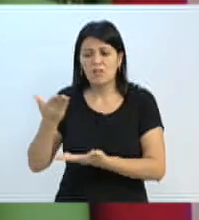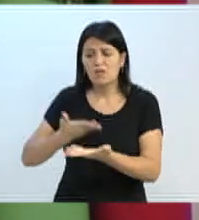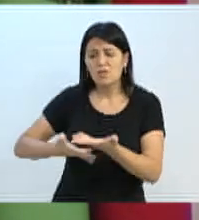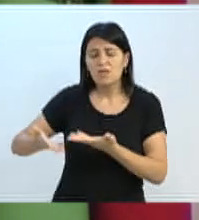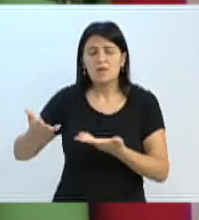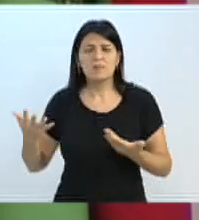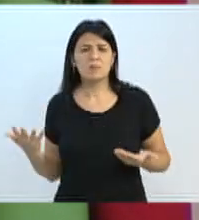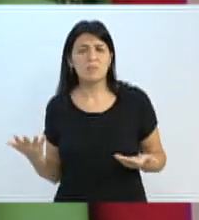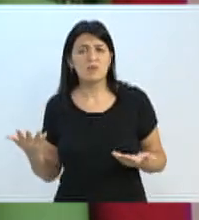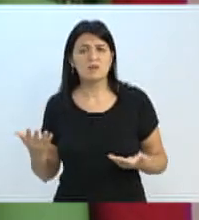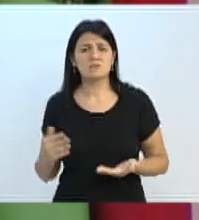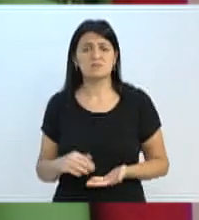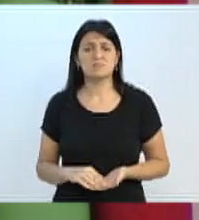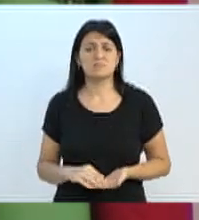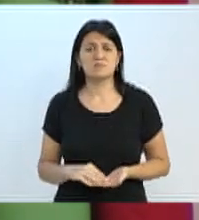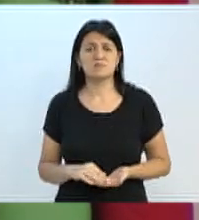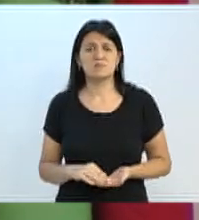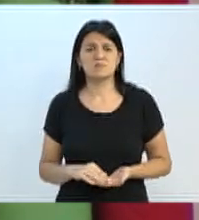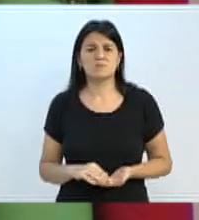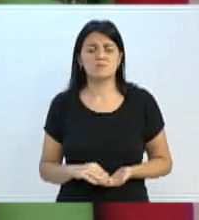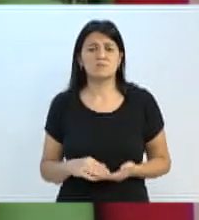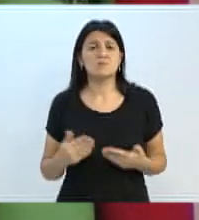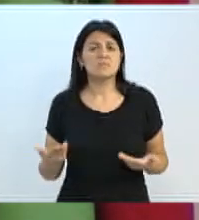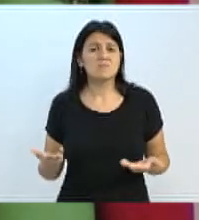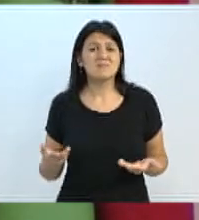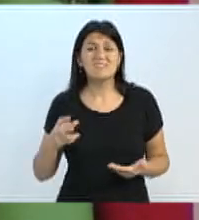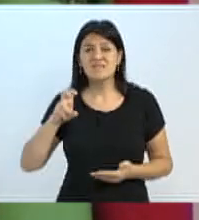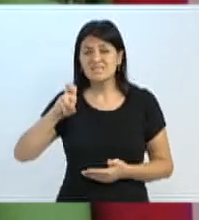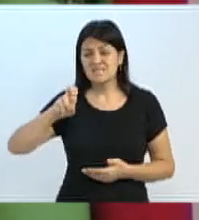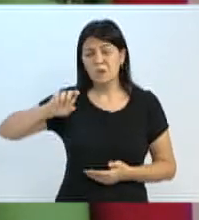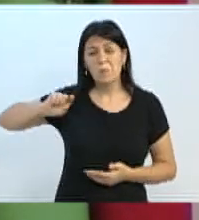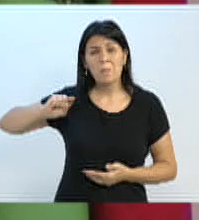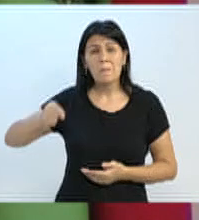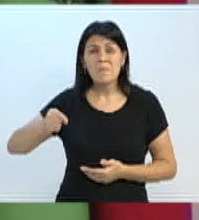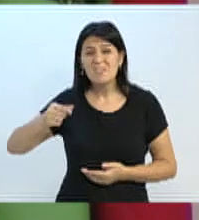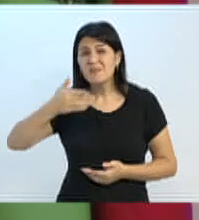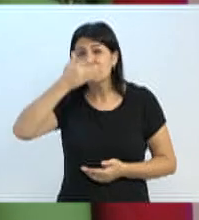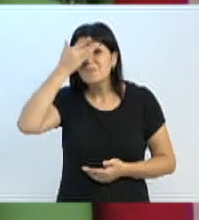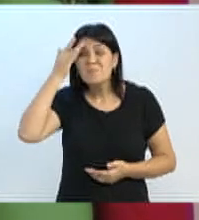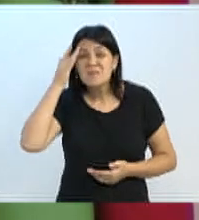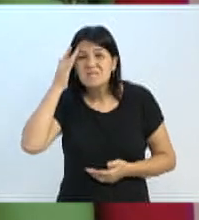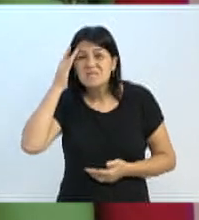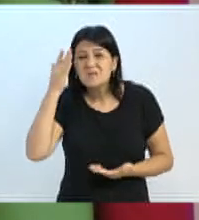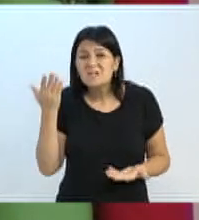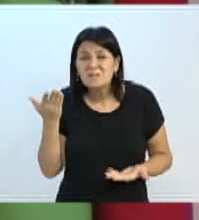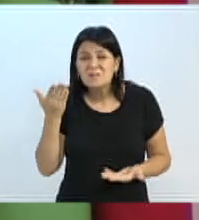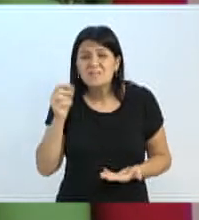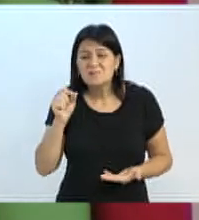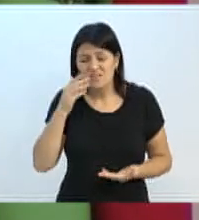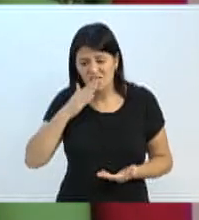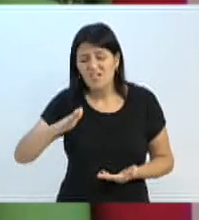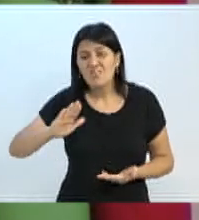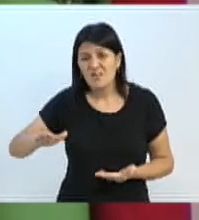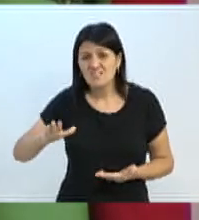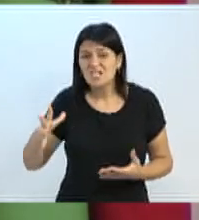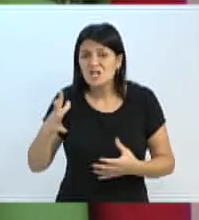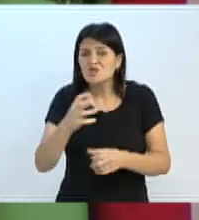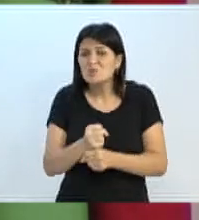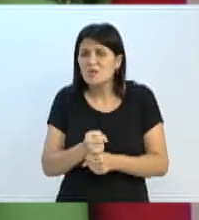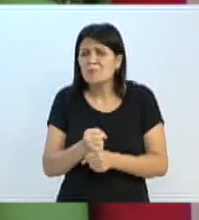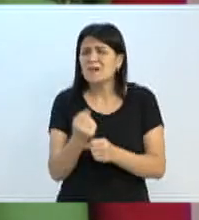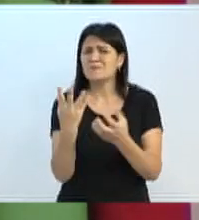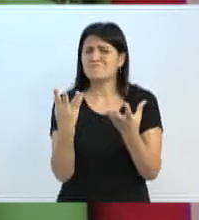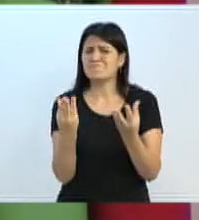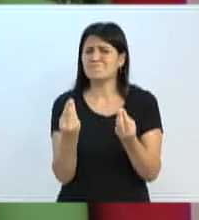a nível dos autistas. E, pô, 5 mil pessoas, crianças identificadas, é muita gente. Então, nós já